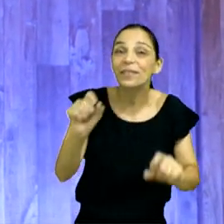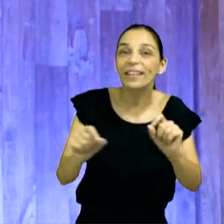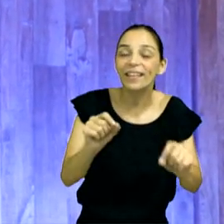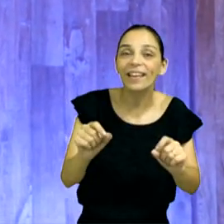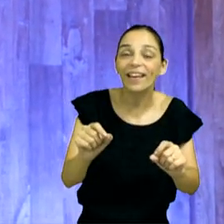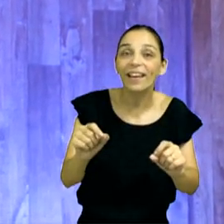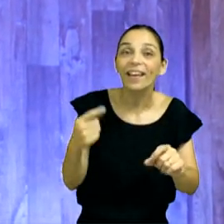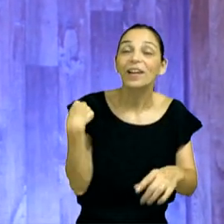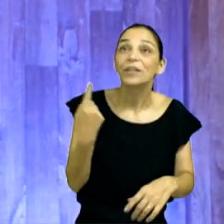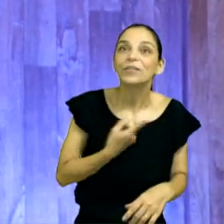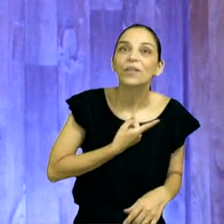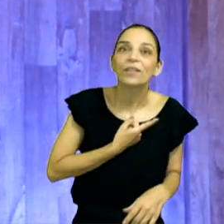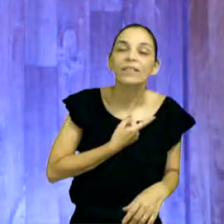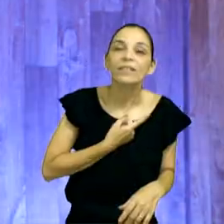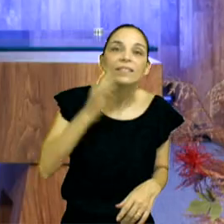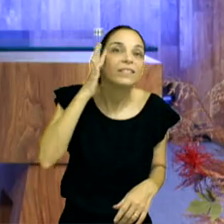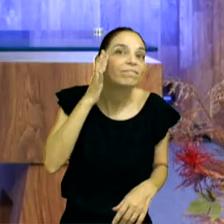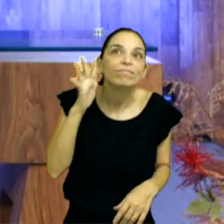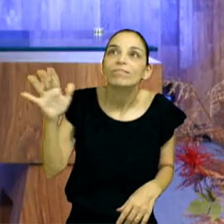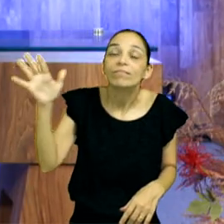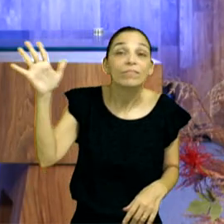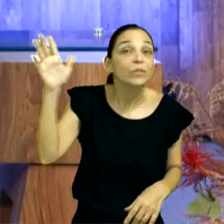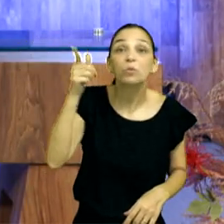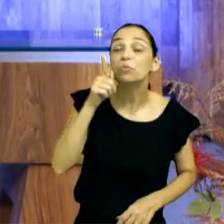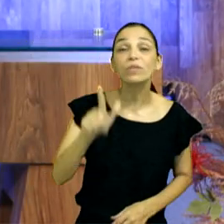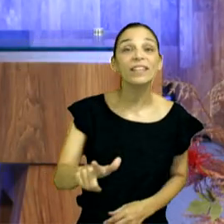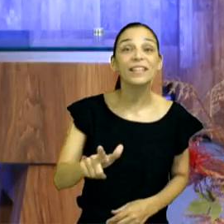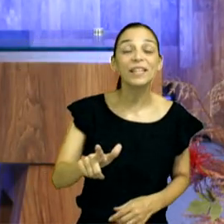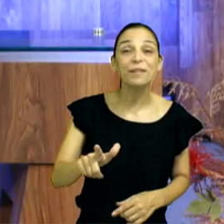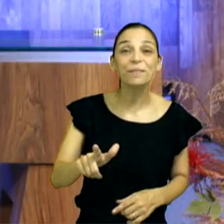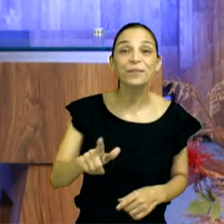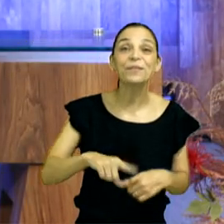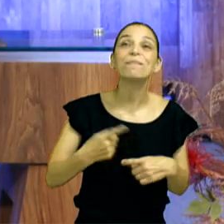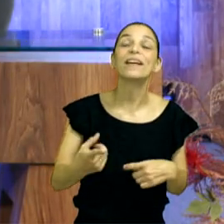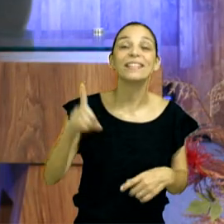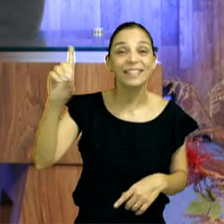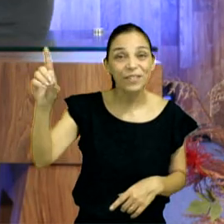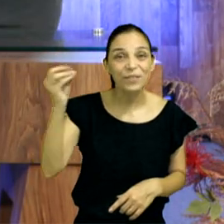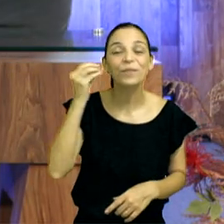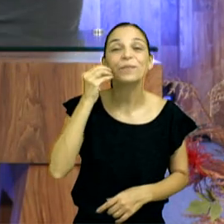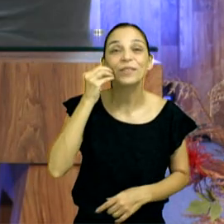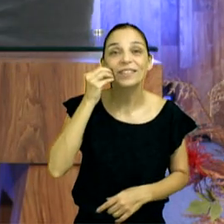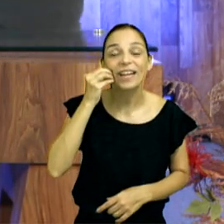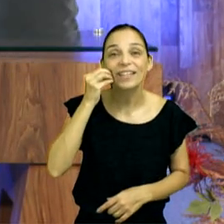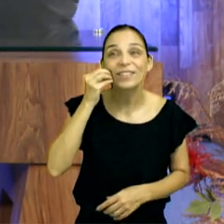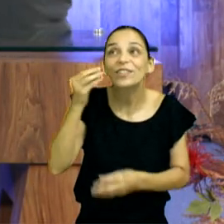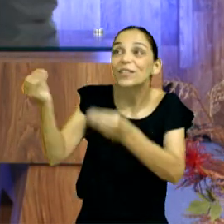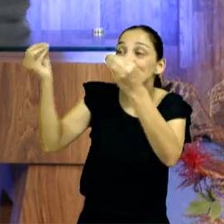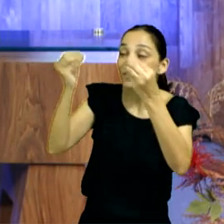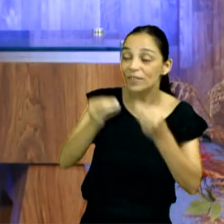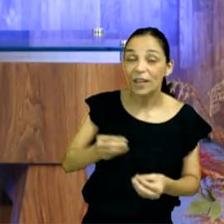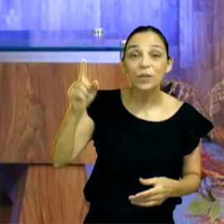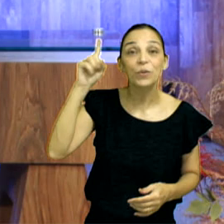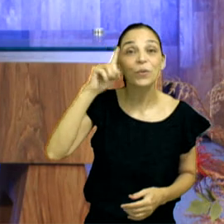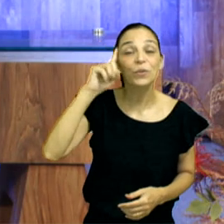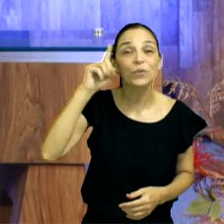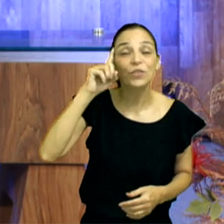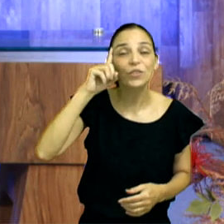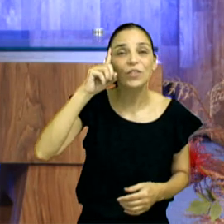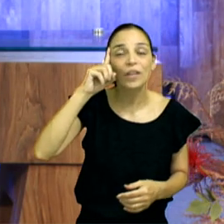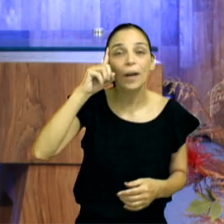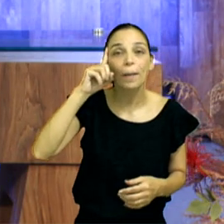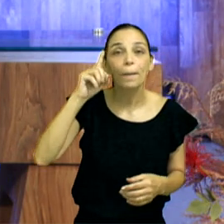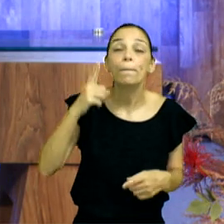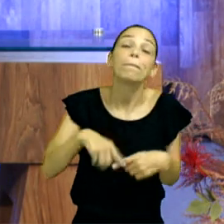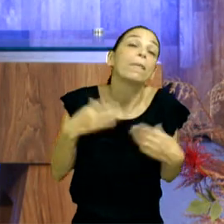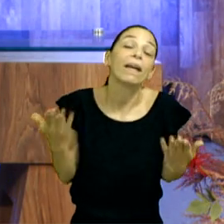além da nossa imaginação. Nosso Deus nos dá oportunidade todos os dias. Oportunidade para quê? Olha